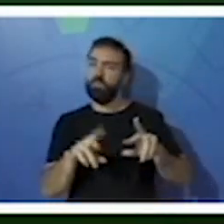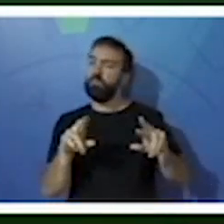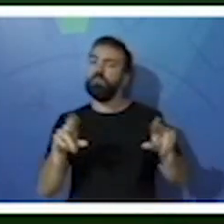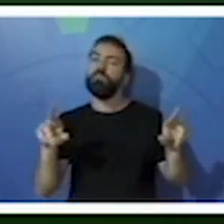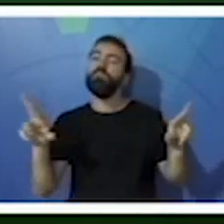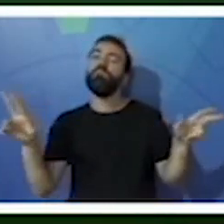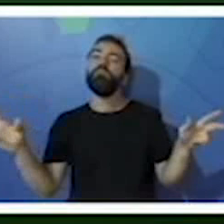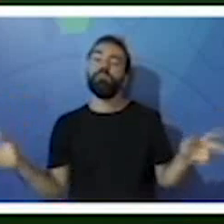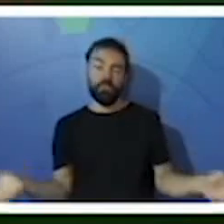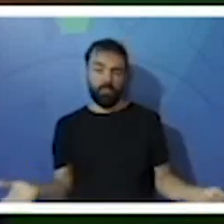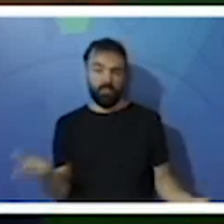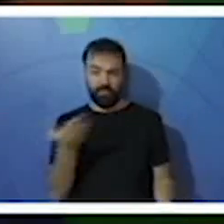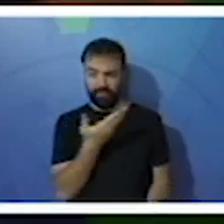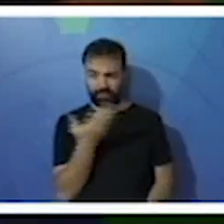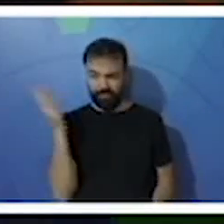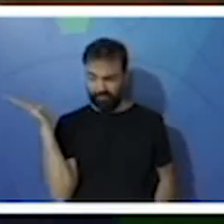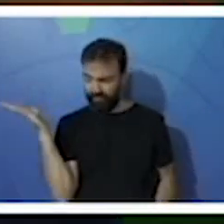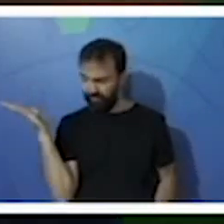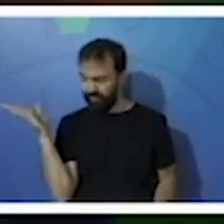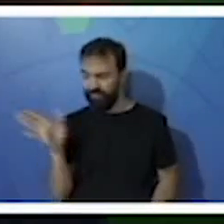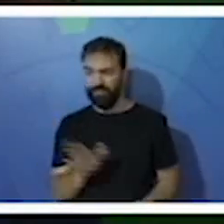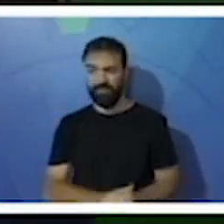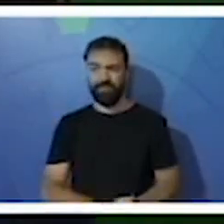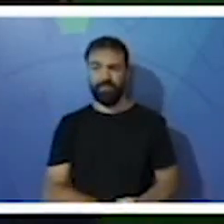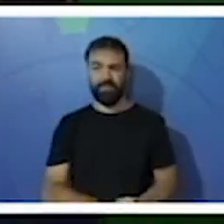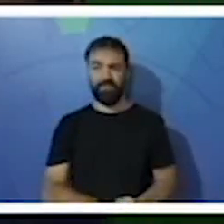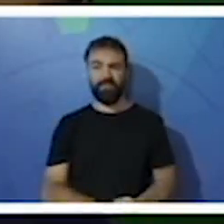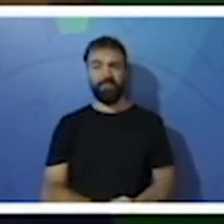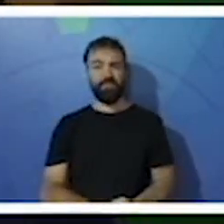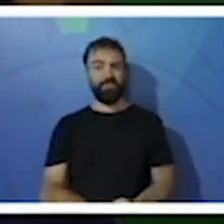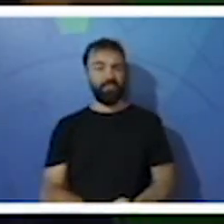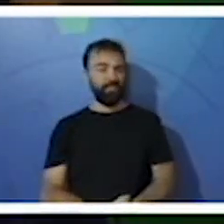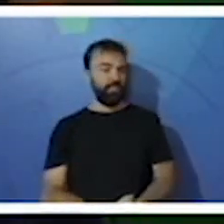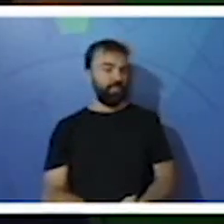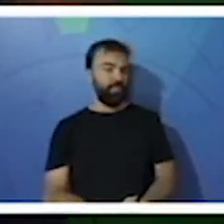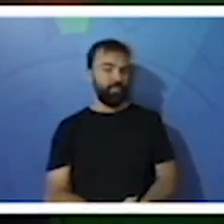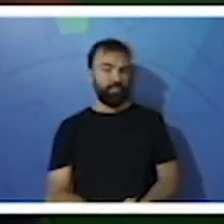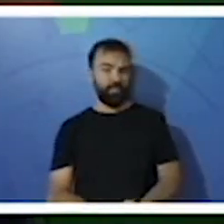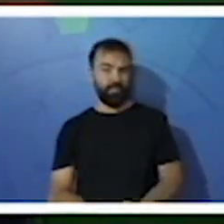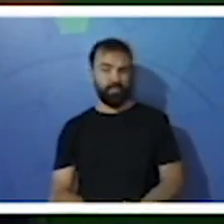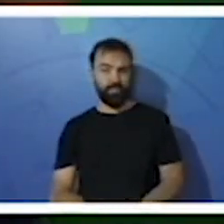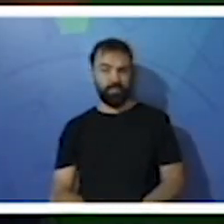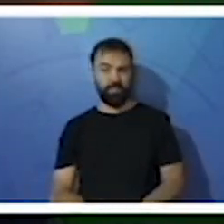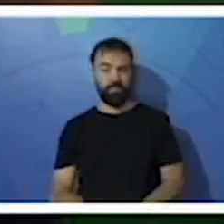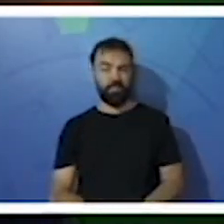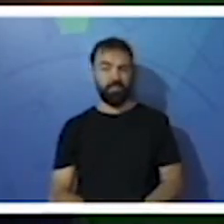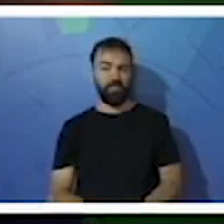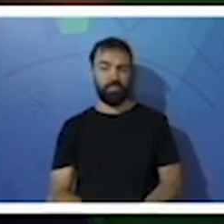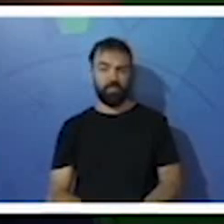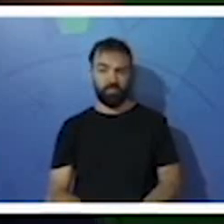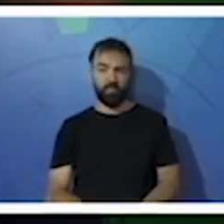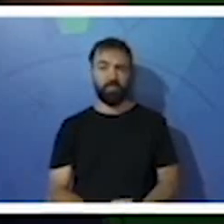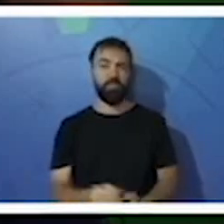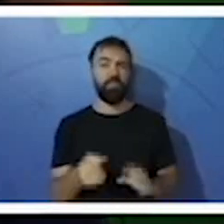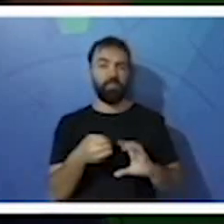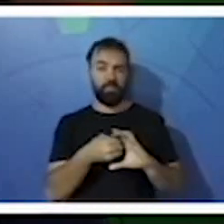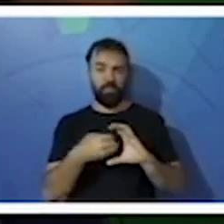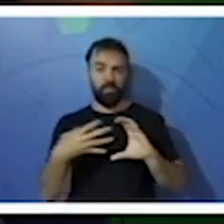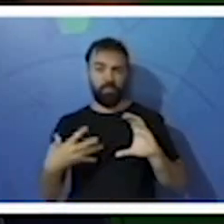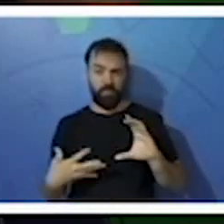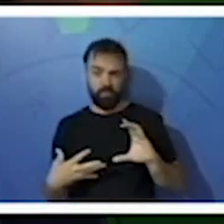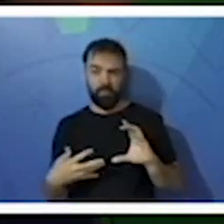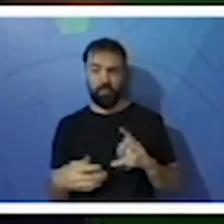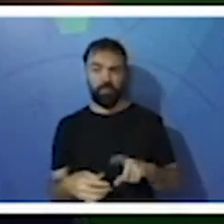diversidade, vários tipos, né? Elas possuem as características